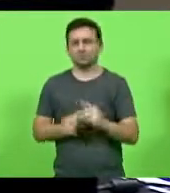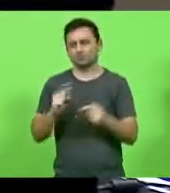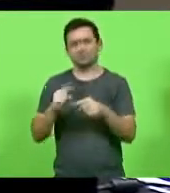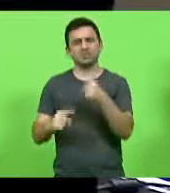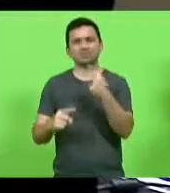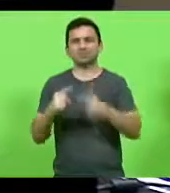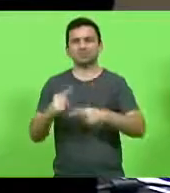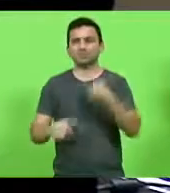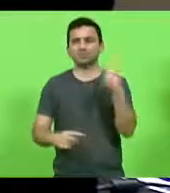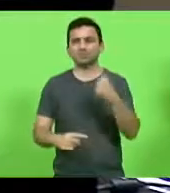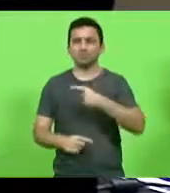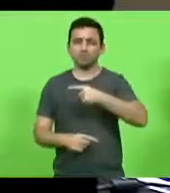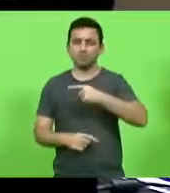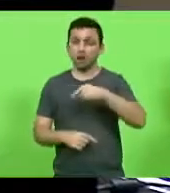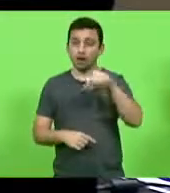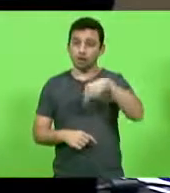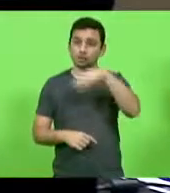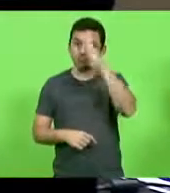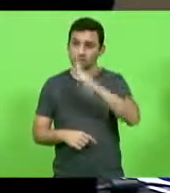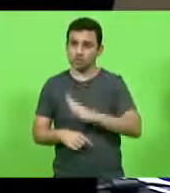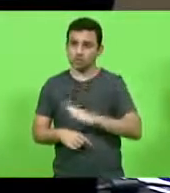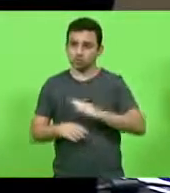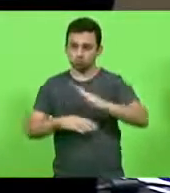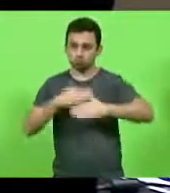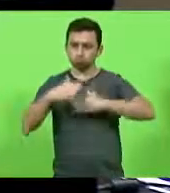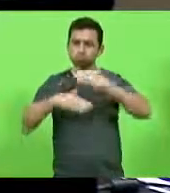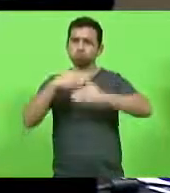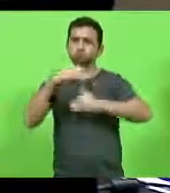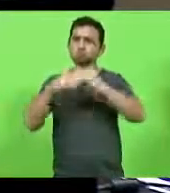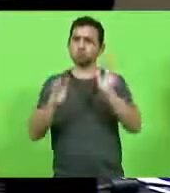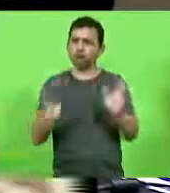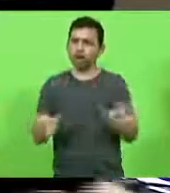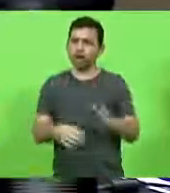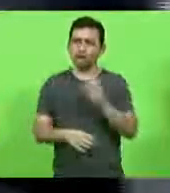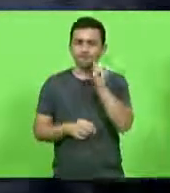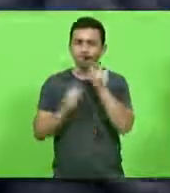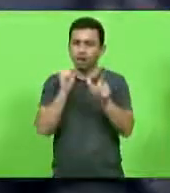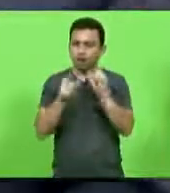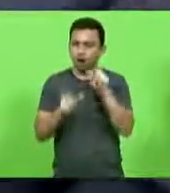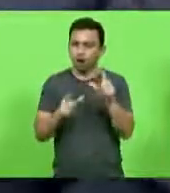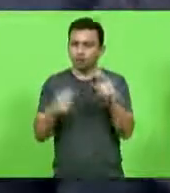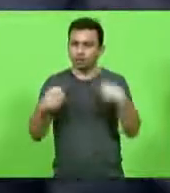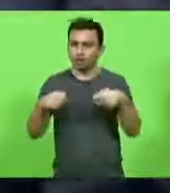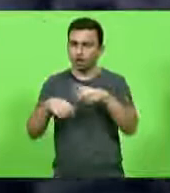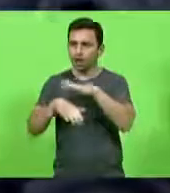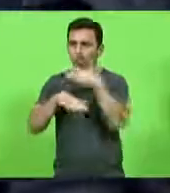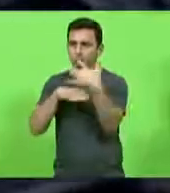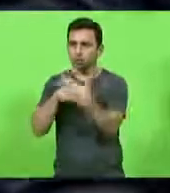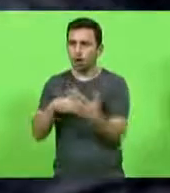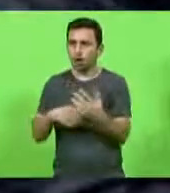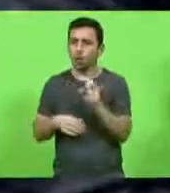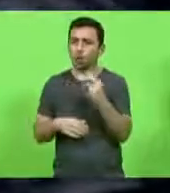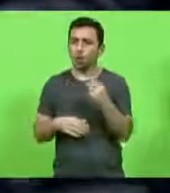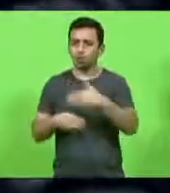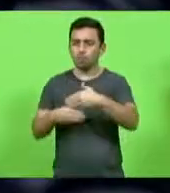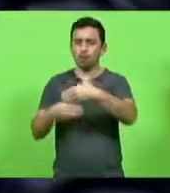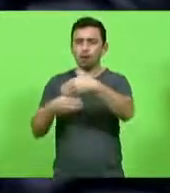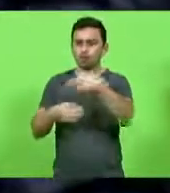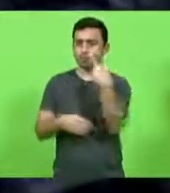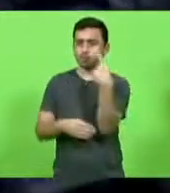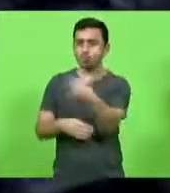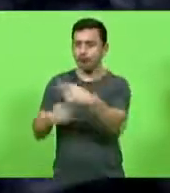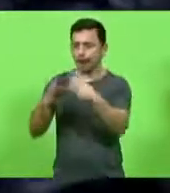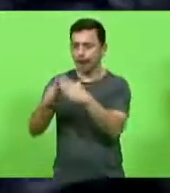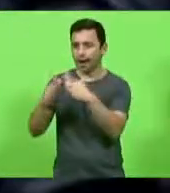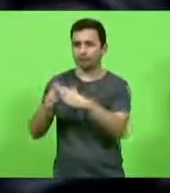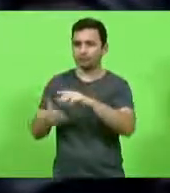a isso. Eu acho que o nosso país evoluiu. Se alguém quiser falar mal de A ou B, que use as suas redes sociais, ou que use o muro da sua casa, mas não o